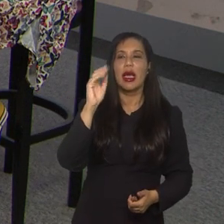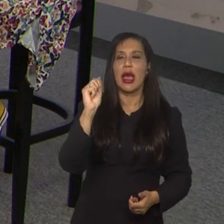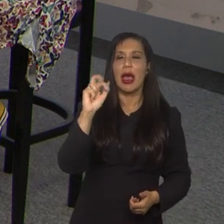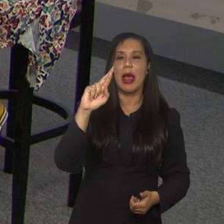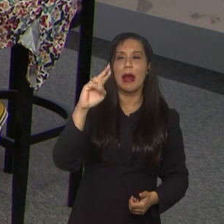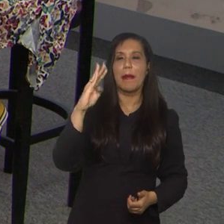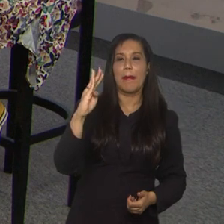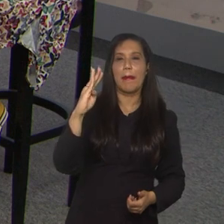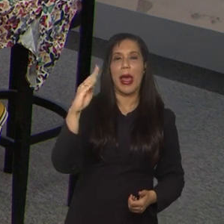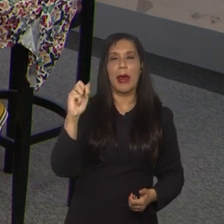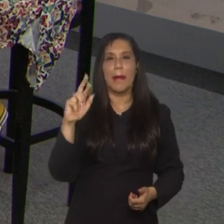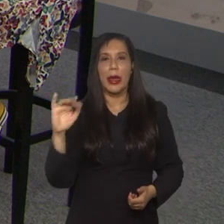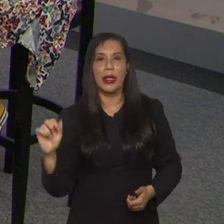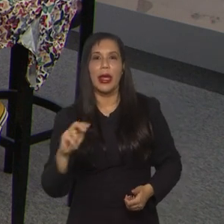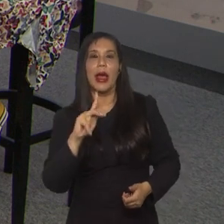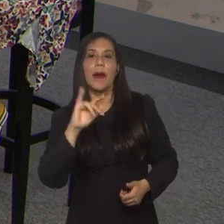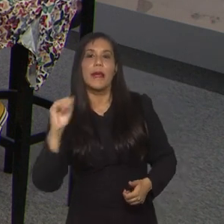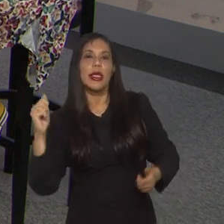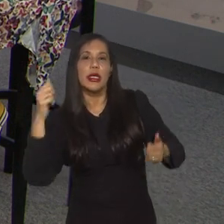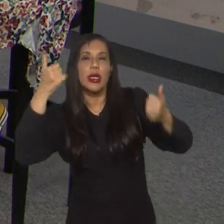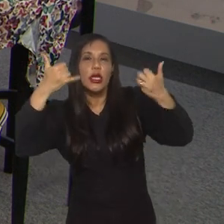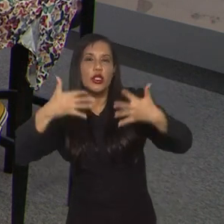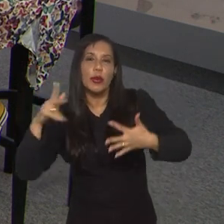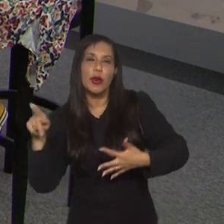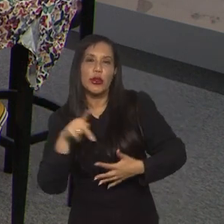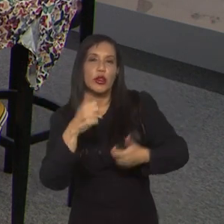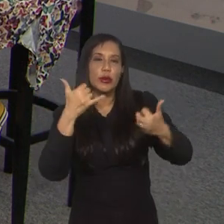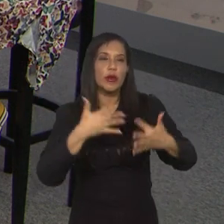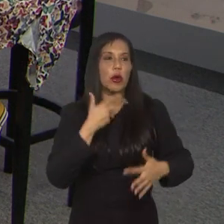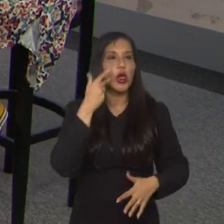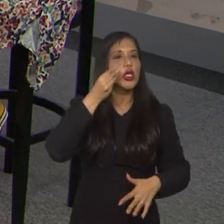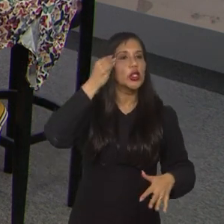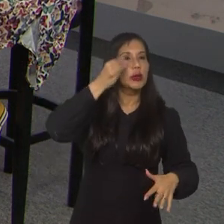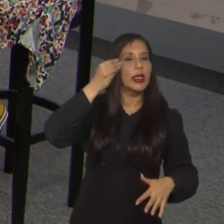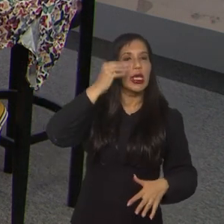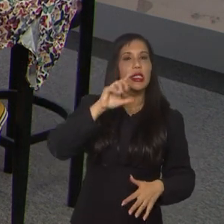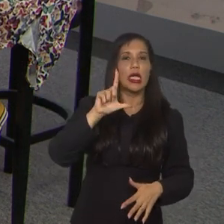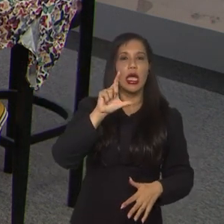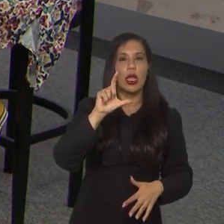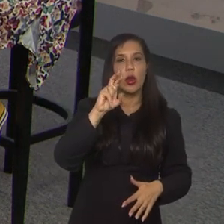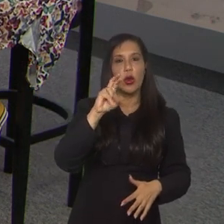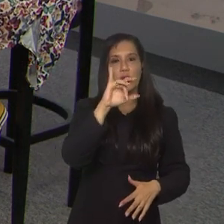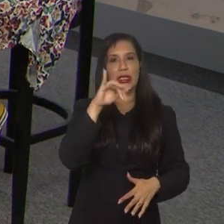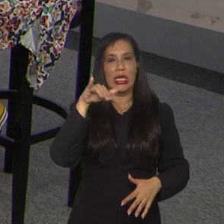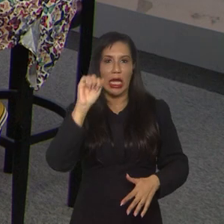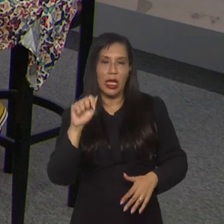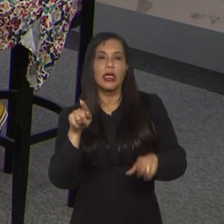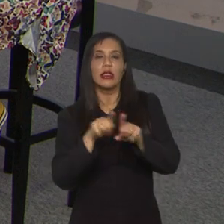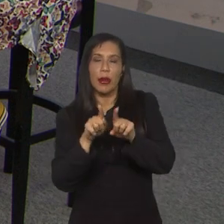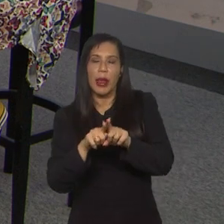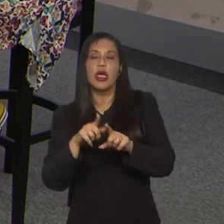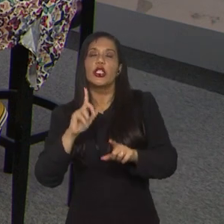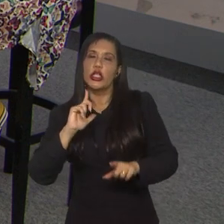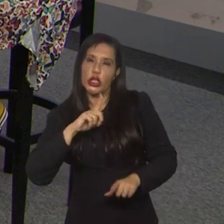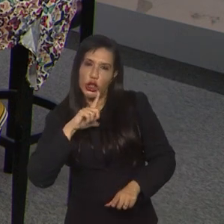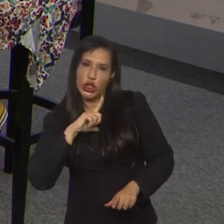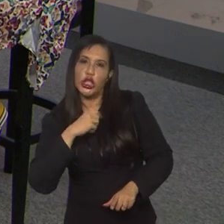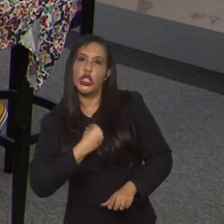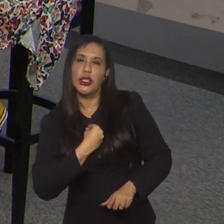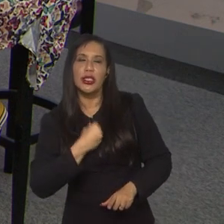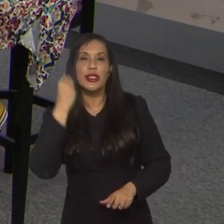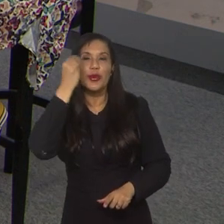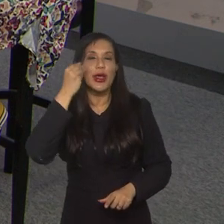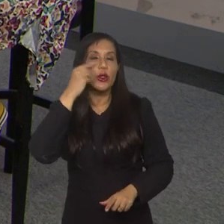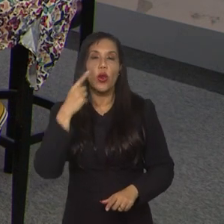Pia falou sobre experiência e tal, que eu acho que a Luciana também tem, está num momento melhor. Realmente, foi a única